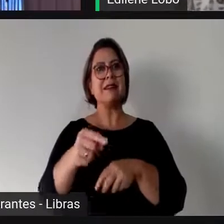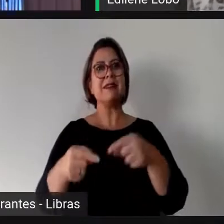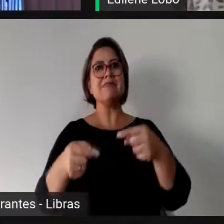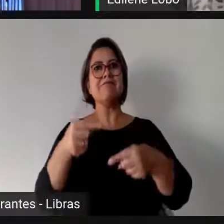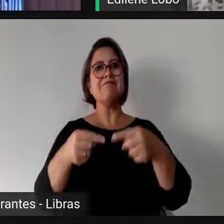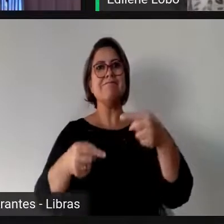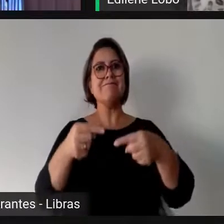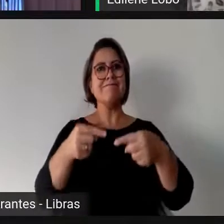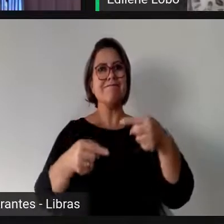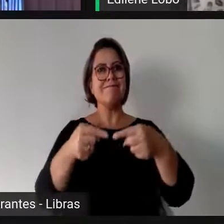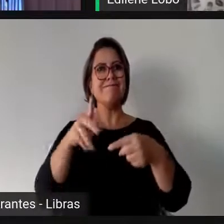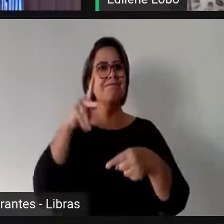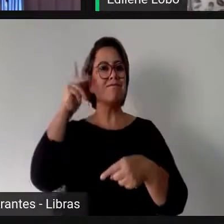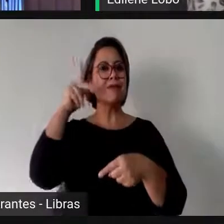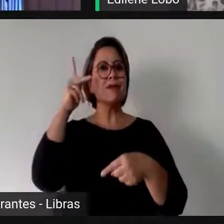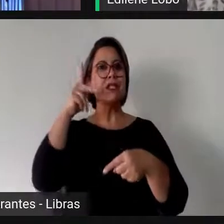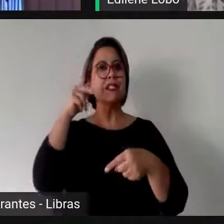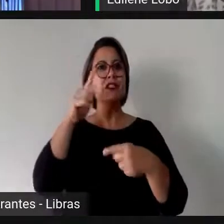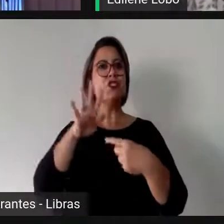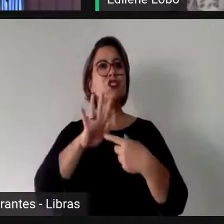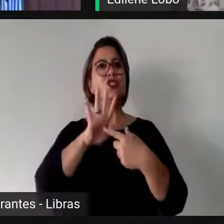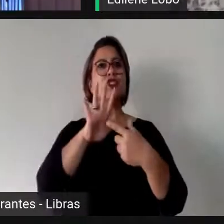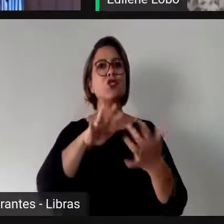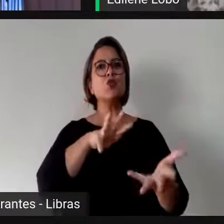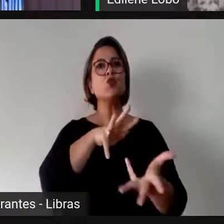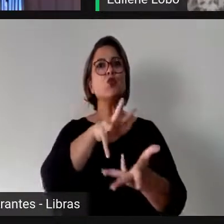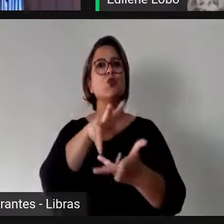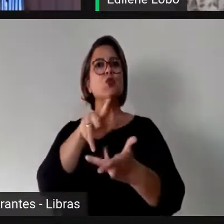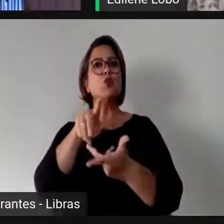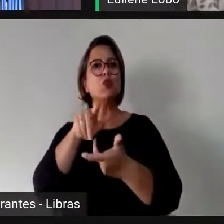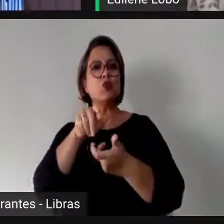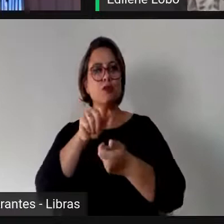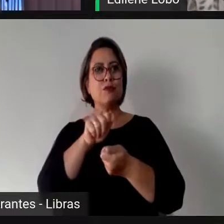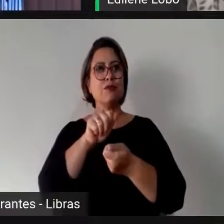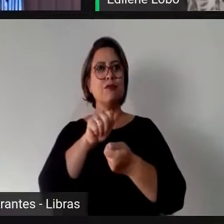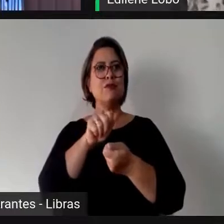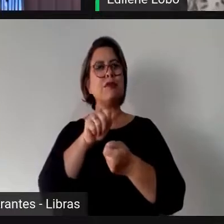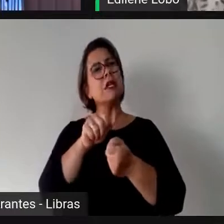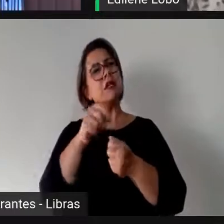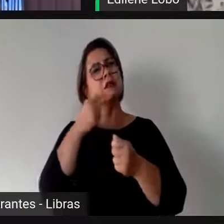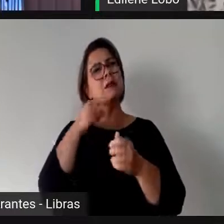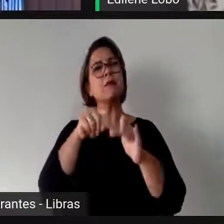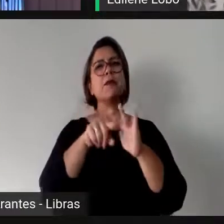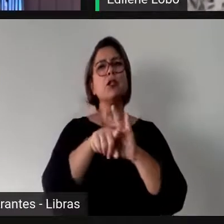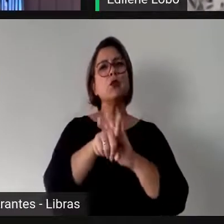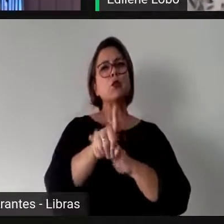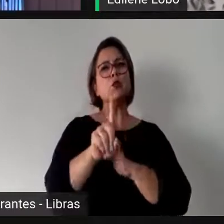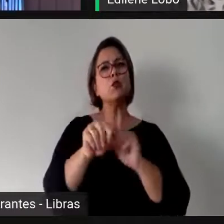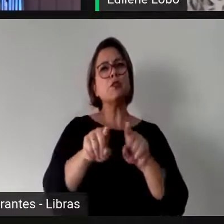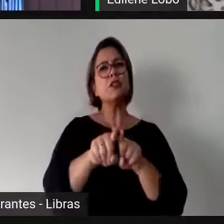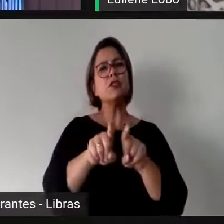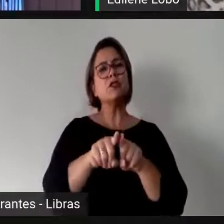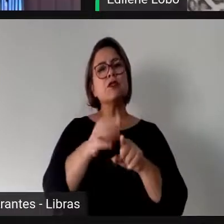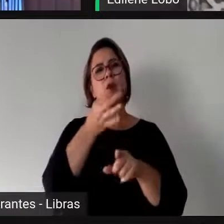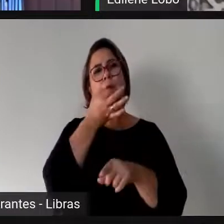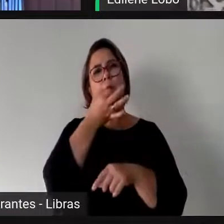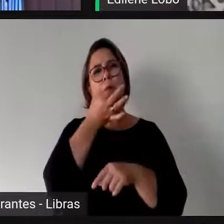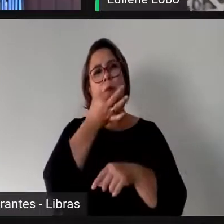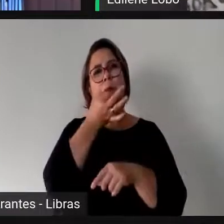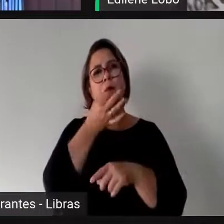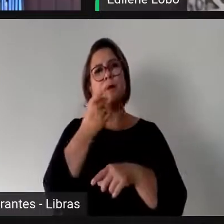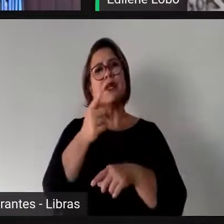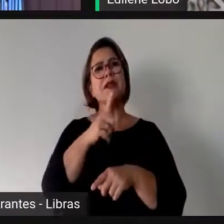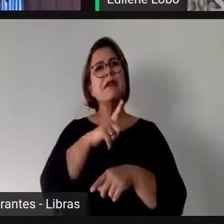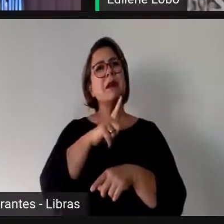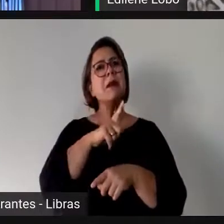no cenário mundial. E eu te faço, doutora Edilene, e pedindo aí a sua contribuição, por que temos